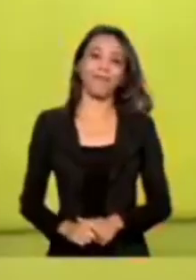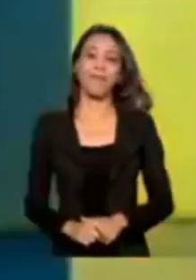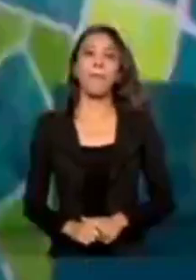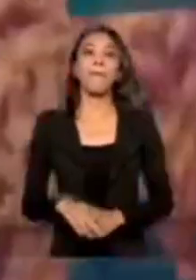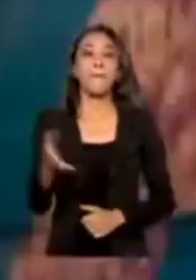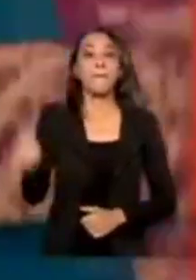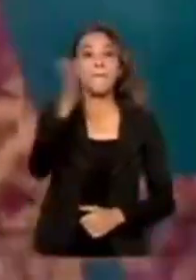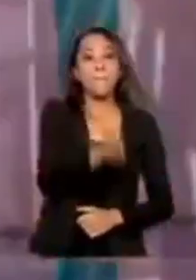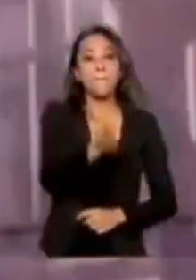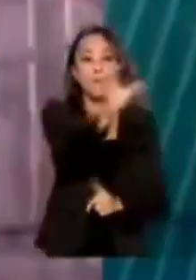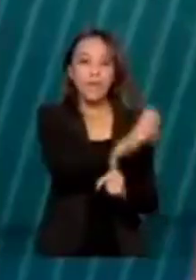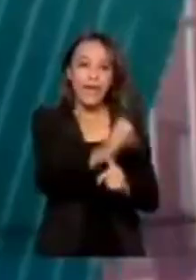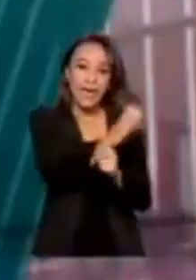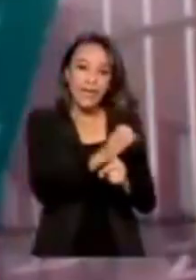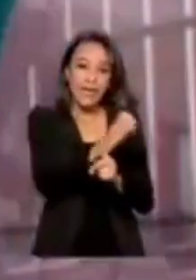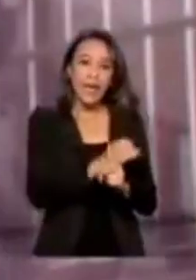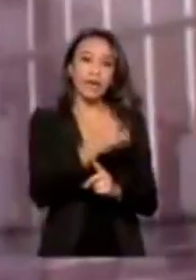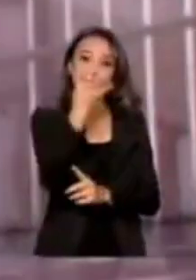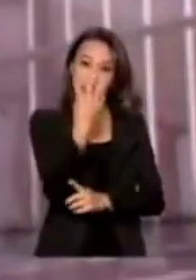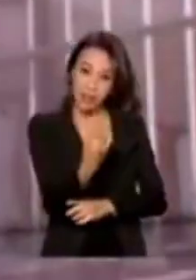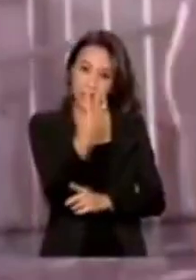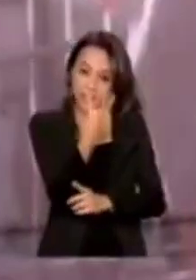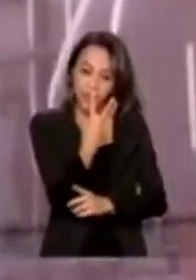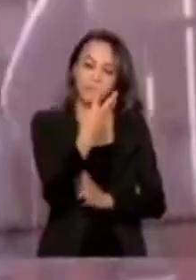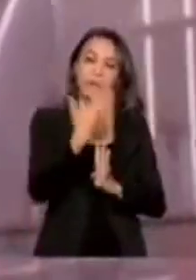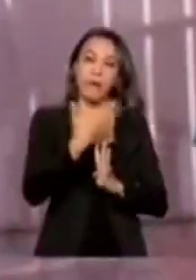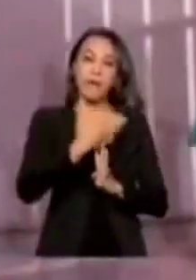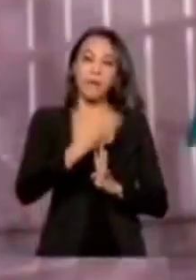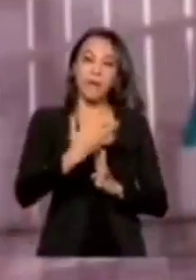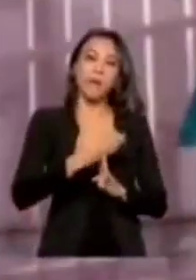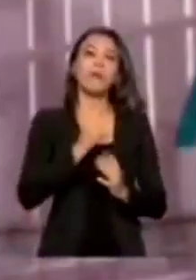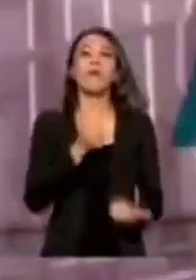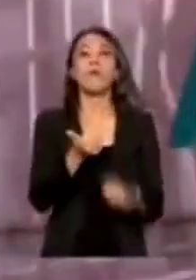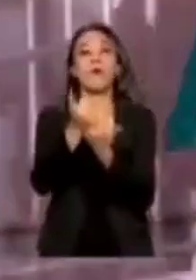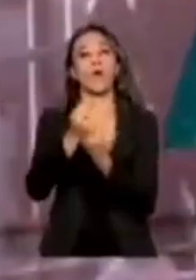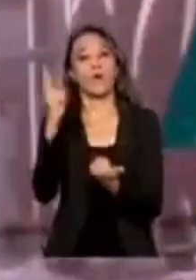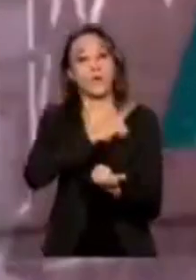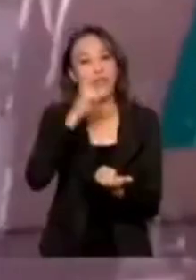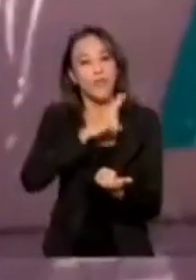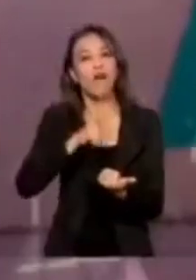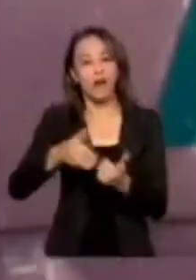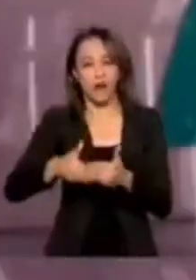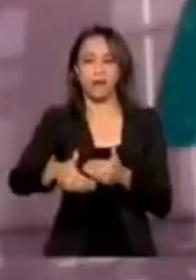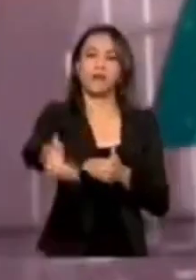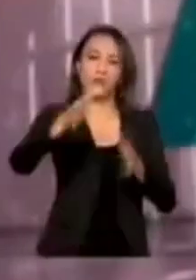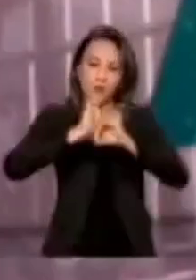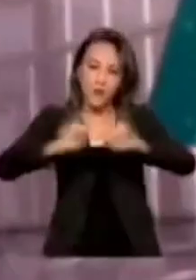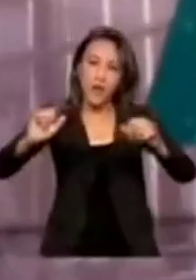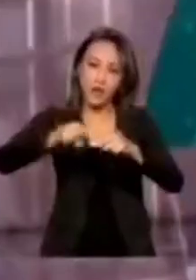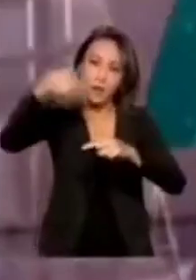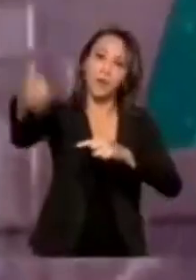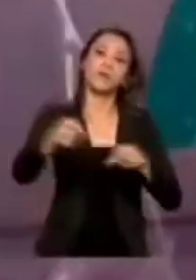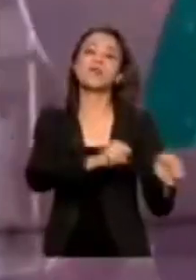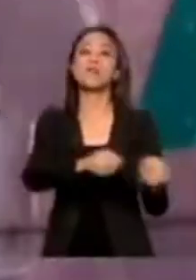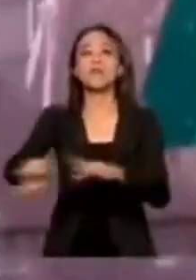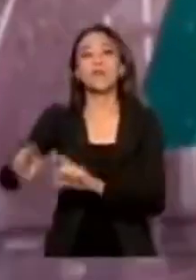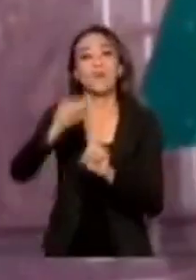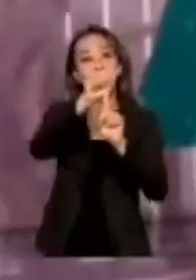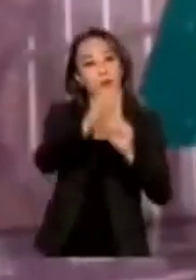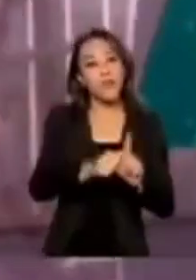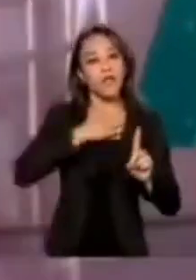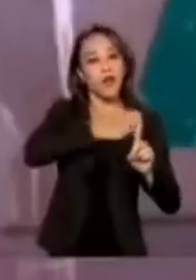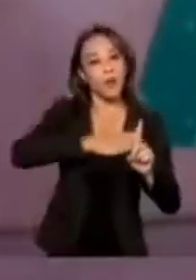O calendário das três novas parcelas do auxílio emergencial será divulgado nas próximas semanas. Os pagamentos serão em agosto,